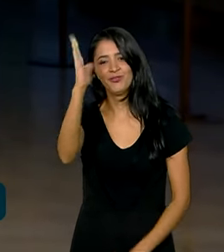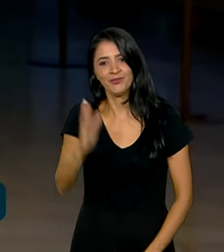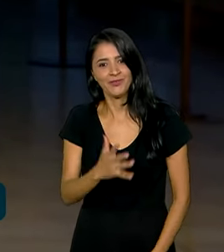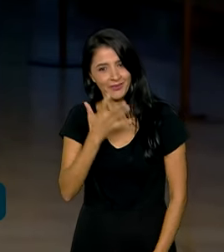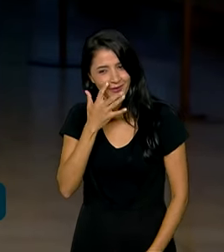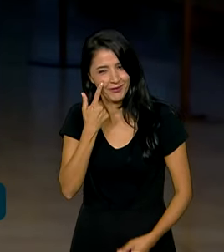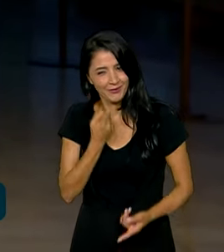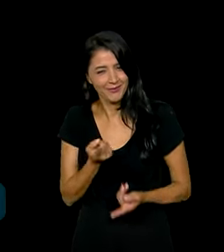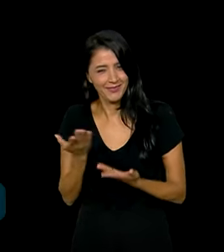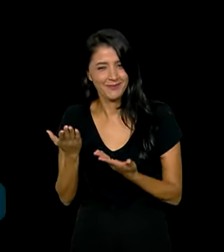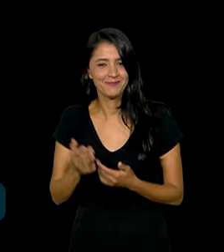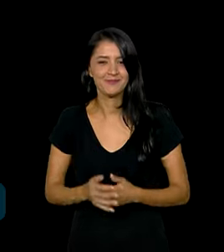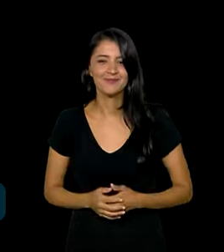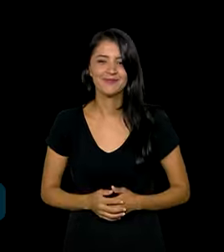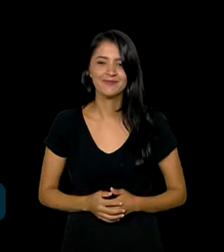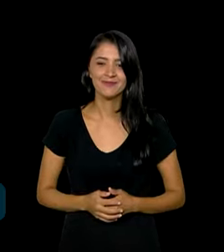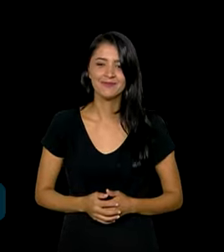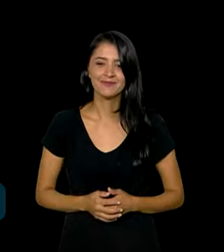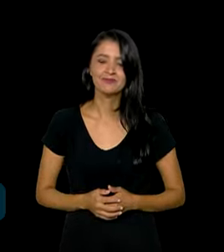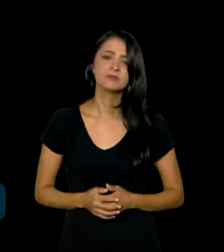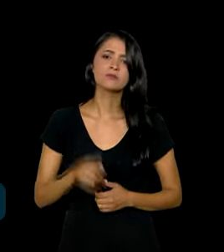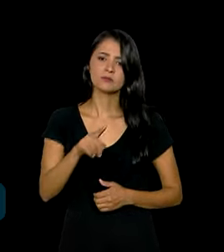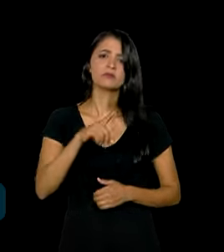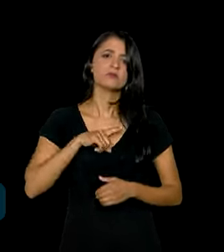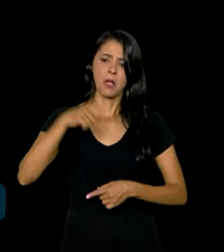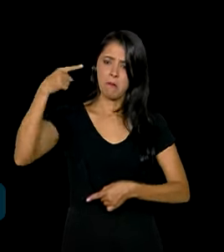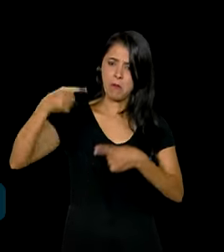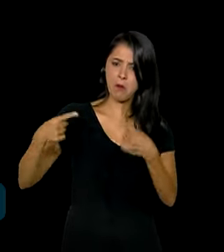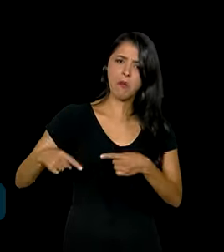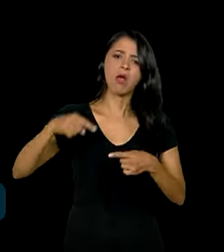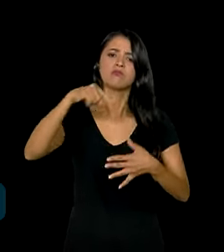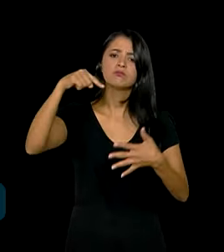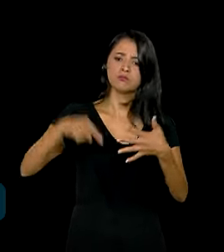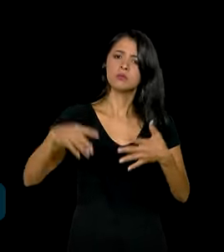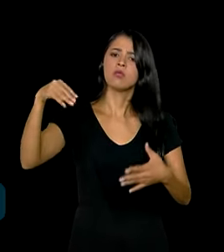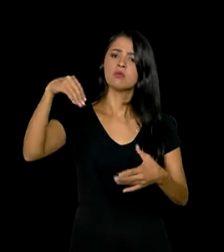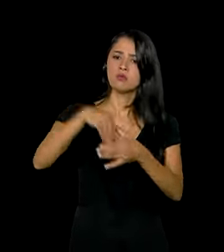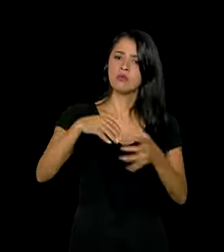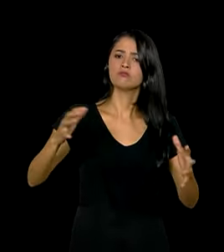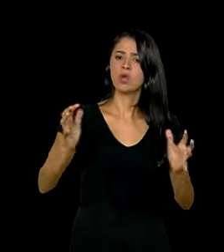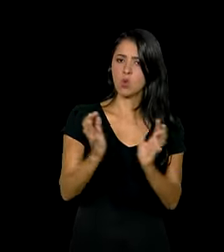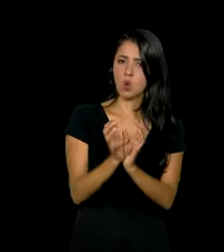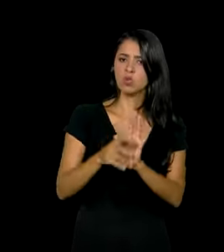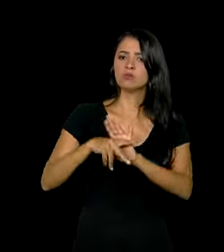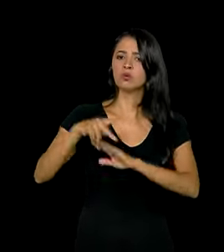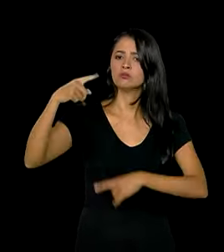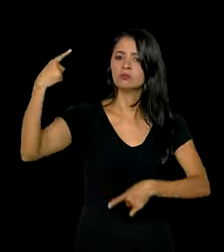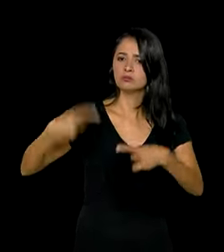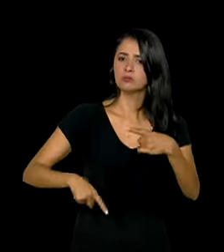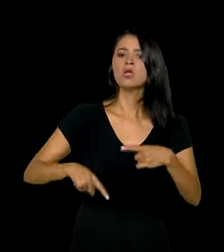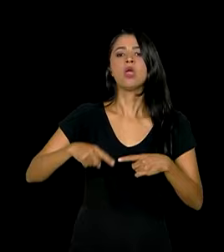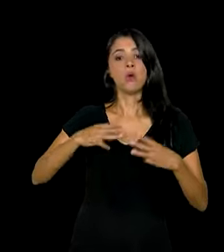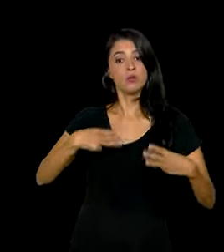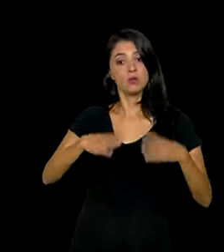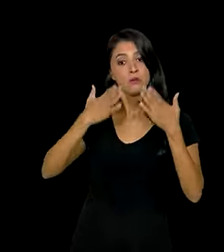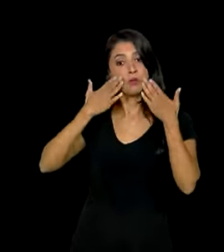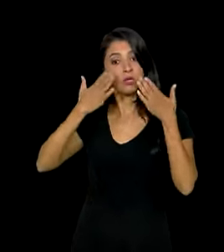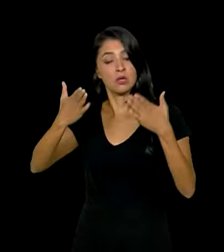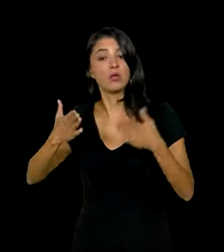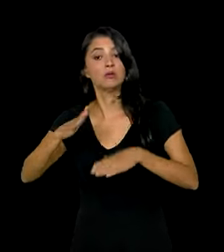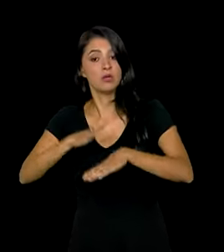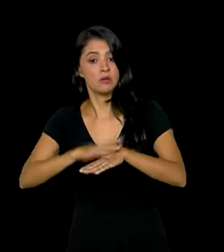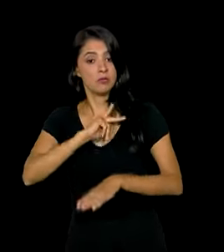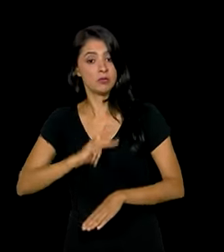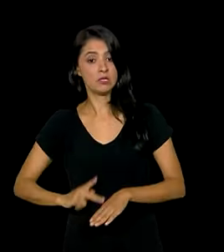Vamos assistir. Todas as políticas fazem parte de um pacote de políticas apresentadas pelo Ministério, assinadas pelo